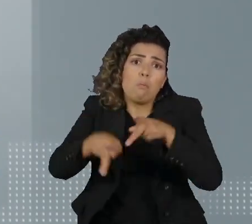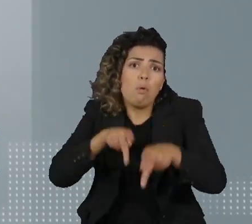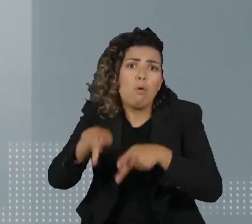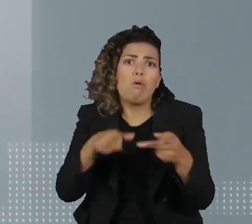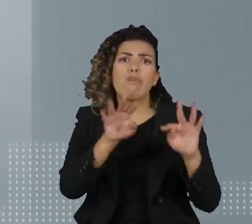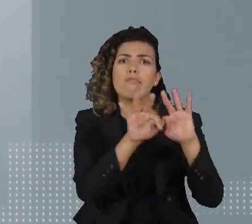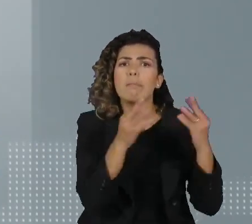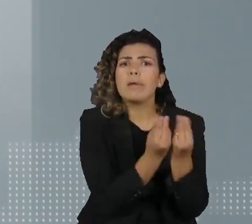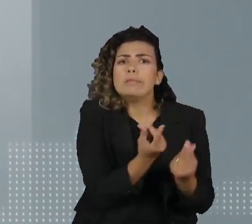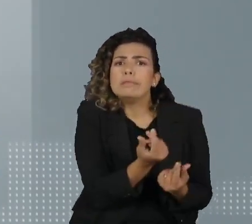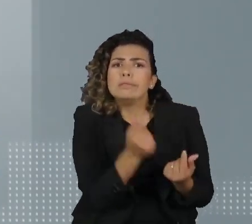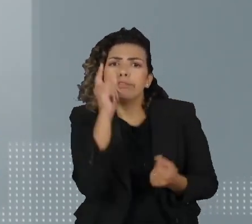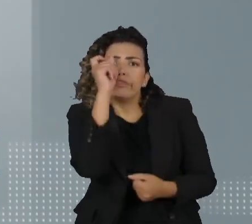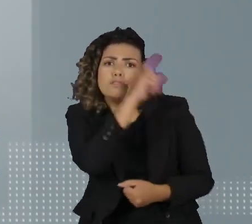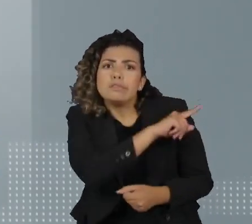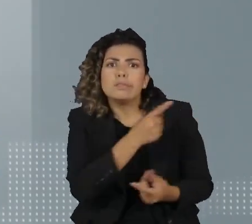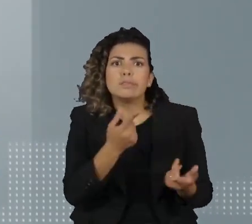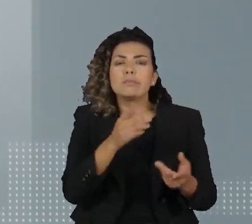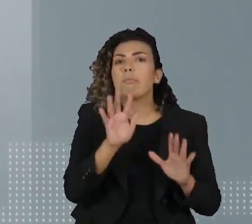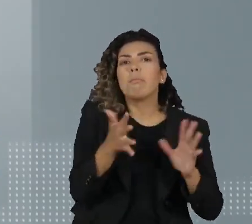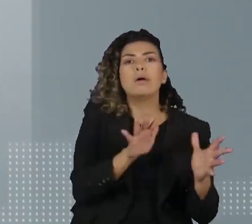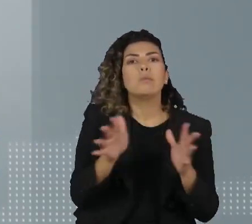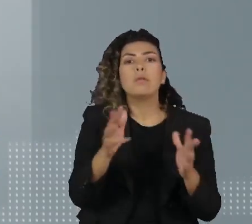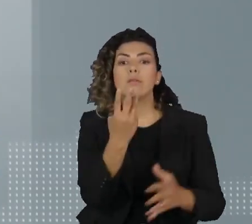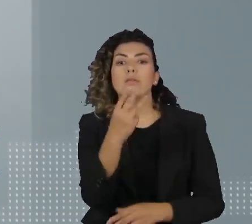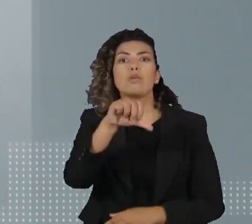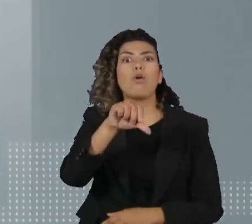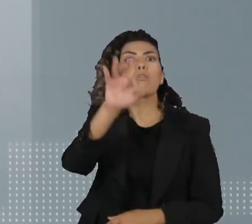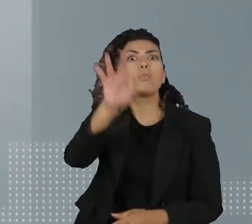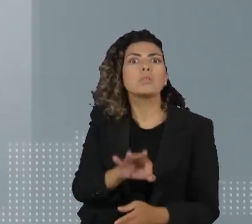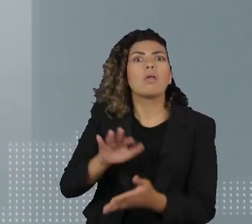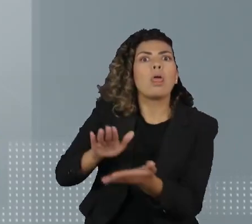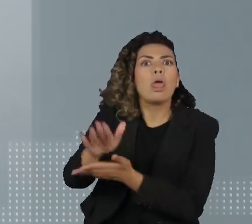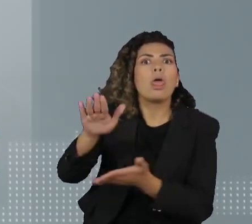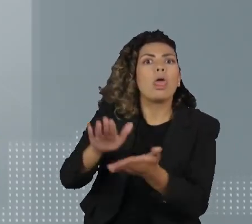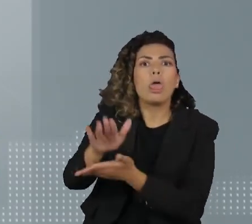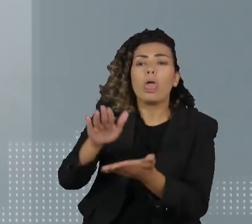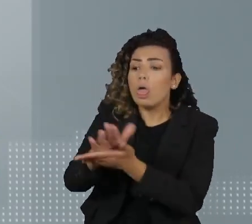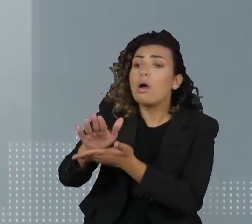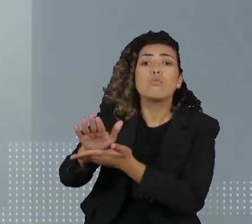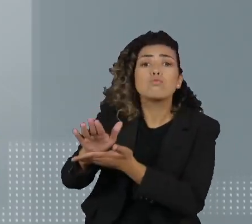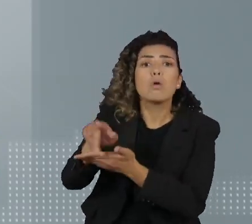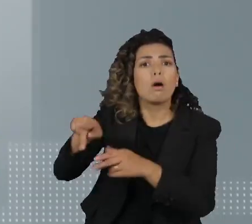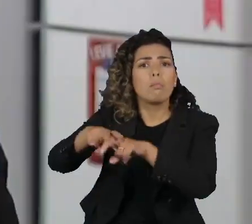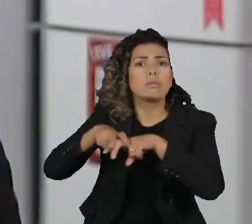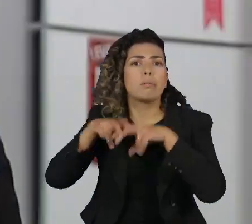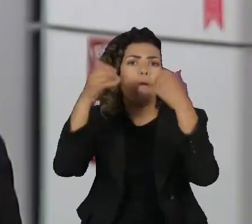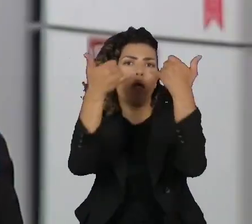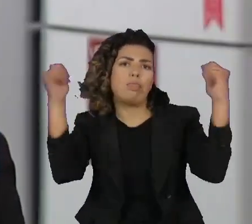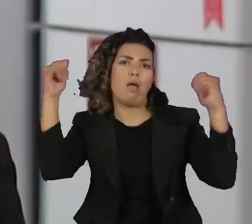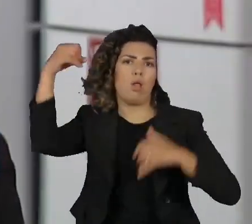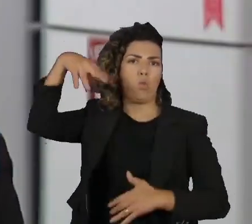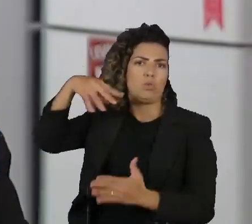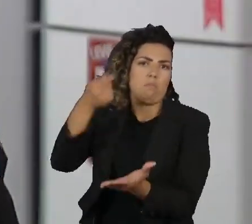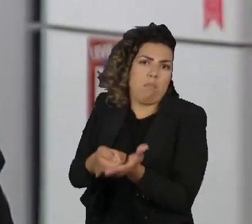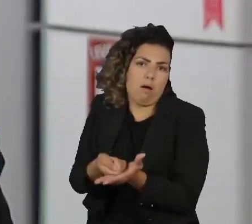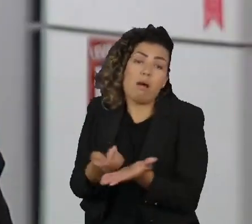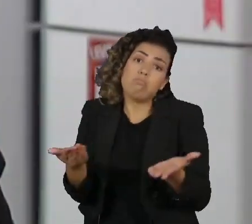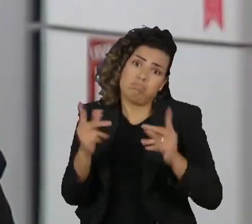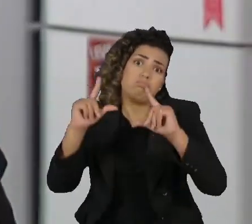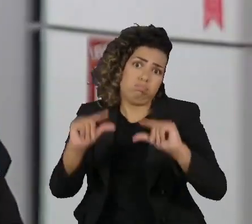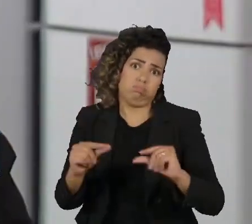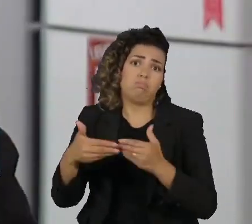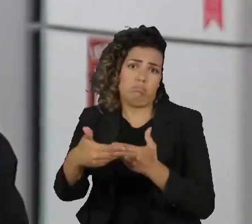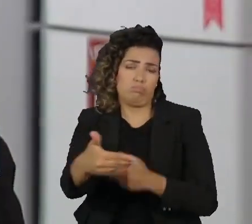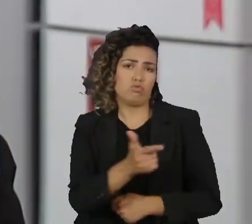famílias de baixa renda, que gastam 39% das despesas domésticas com eletricidade. Entidades de defesa do